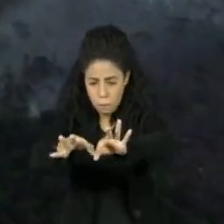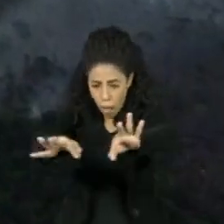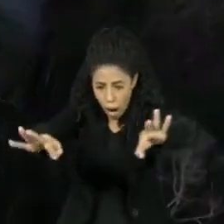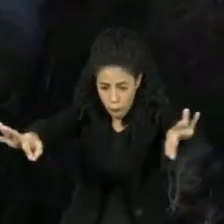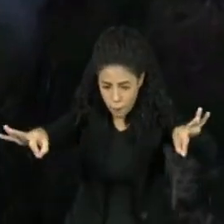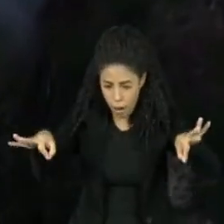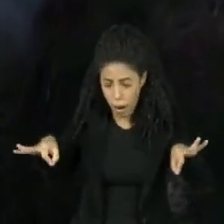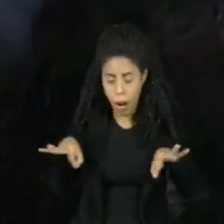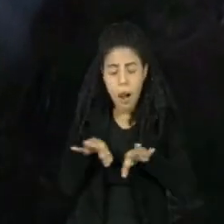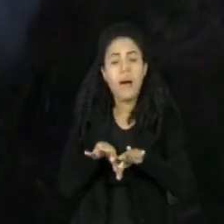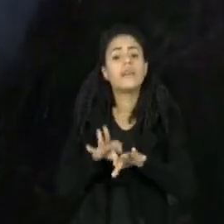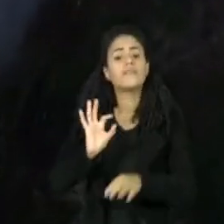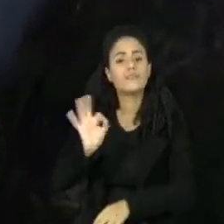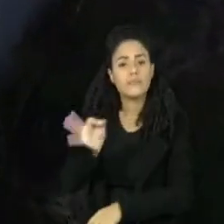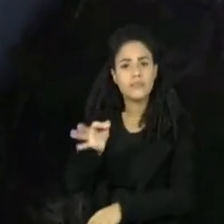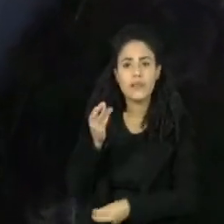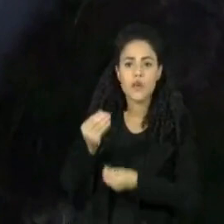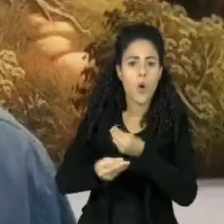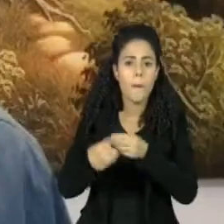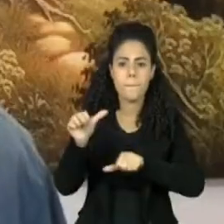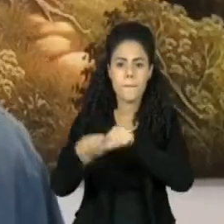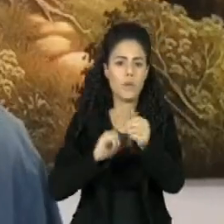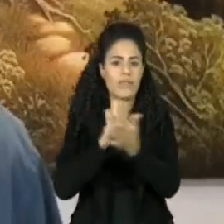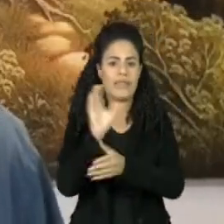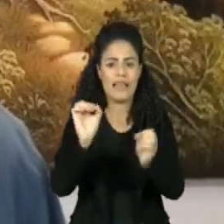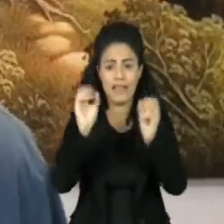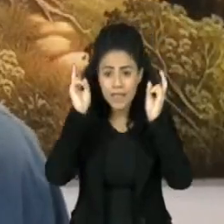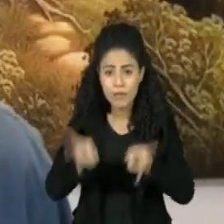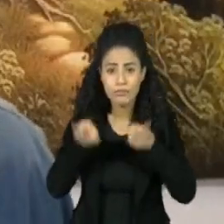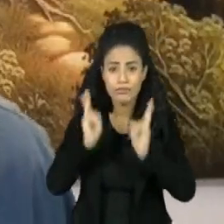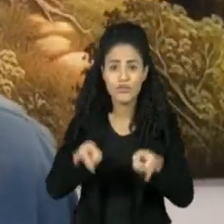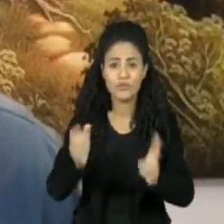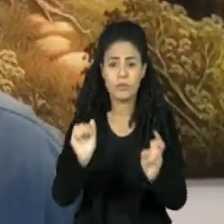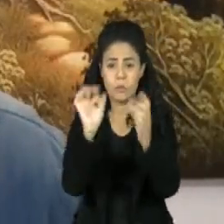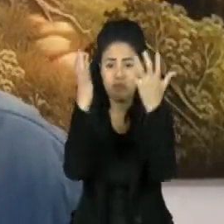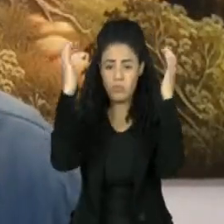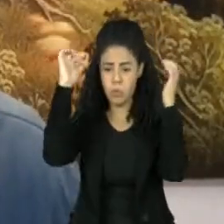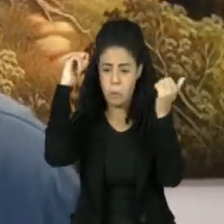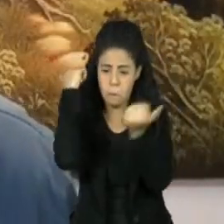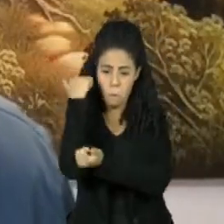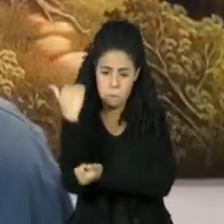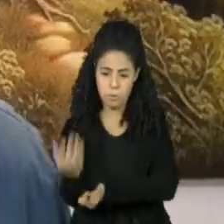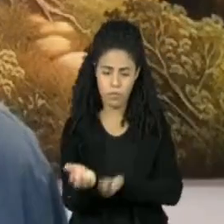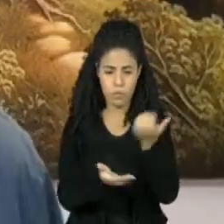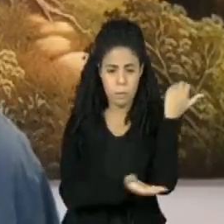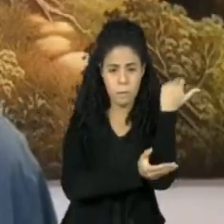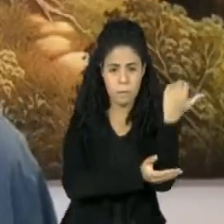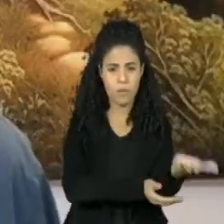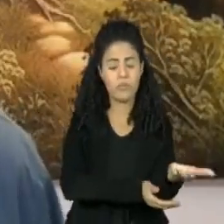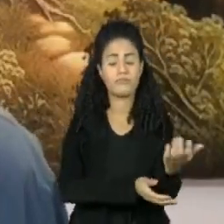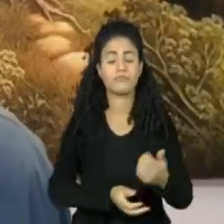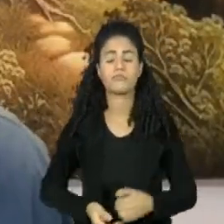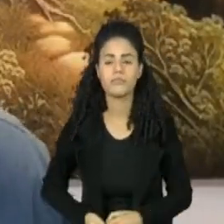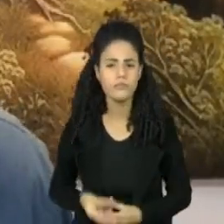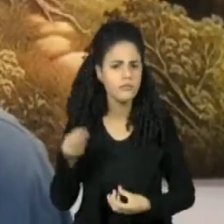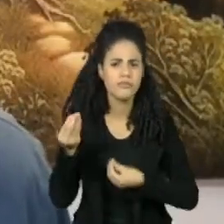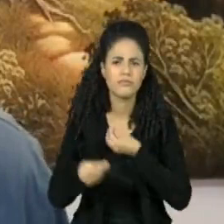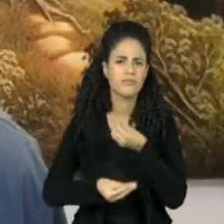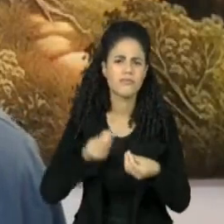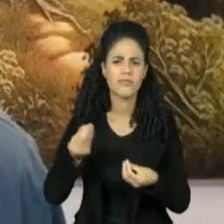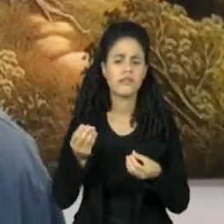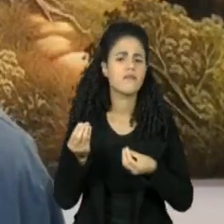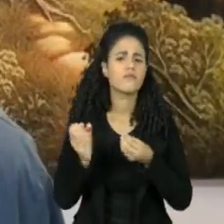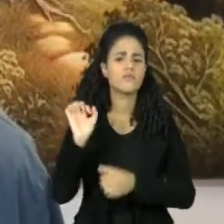ano passado. E os motivos não mudam. 97% do desmatamento está associado às